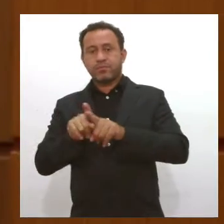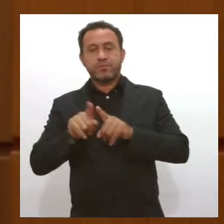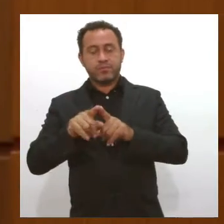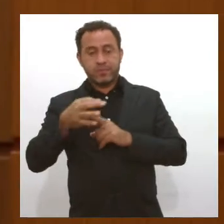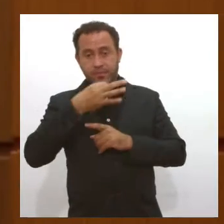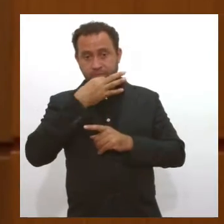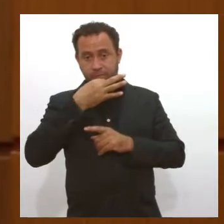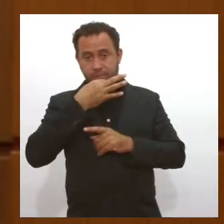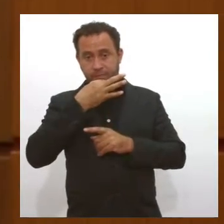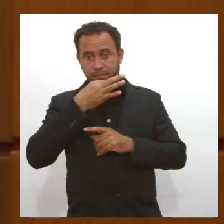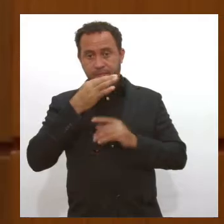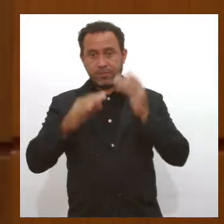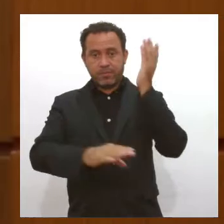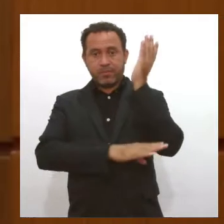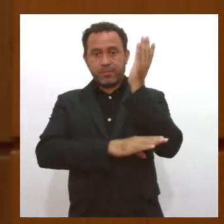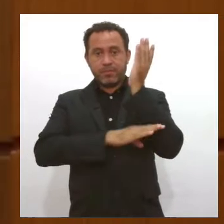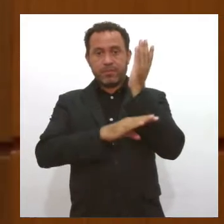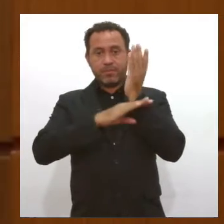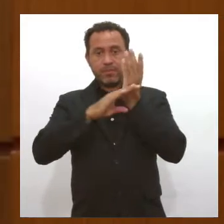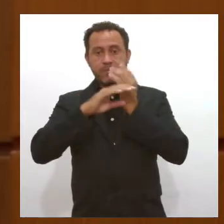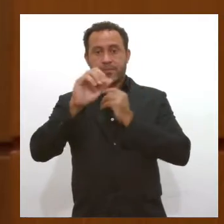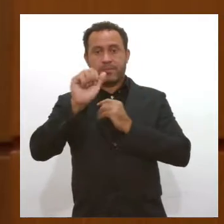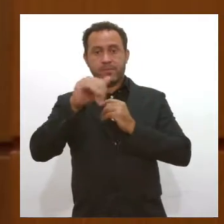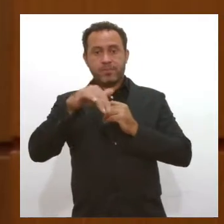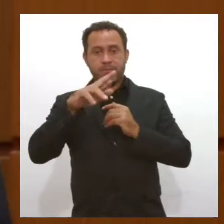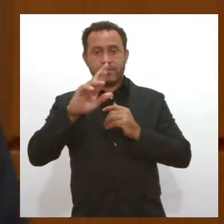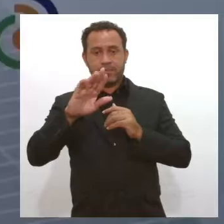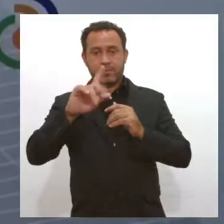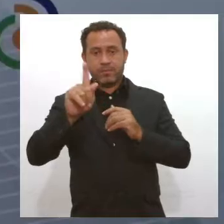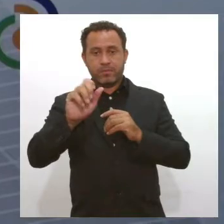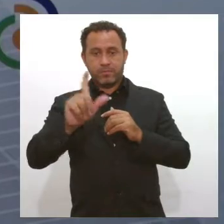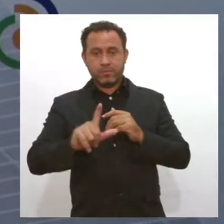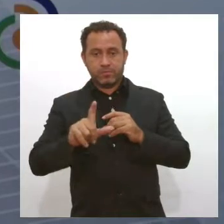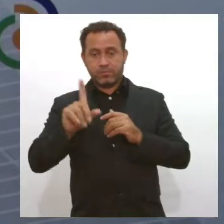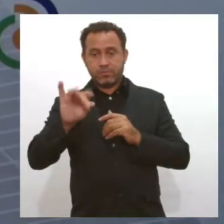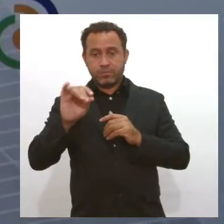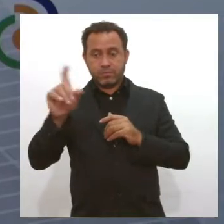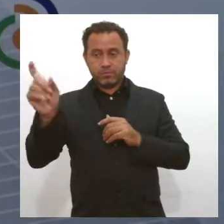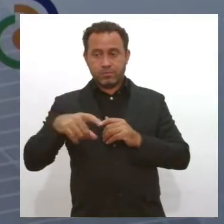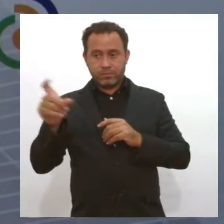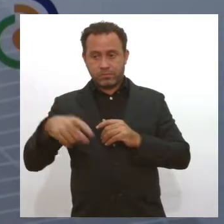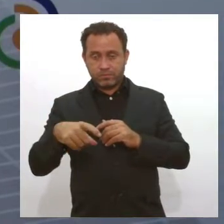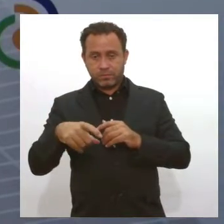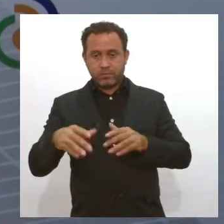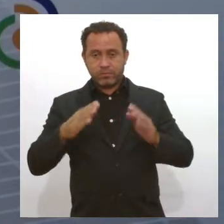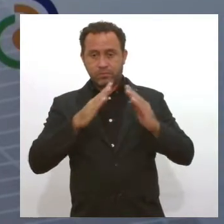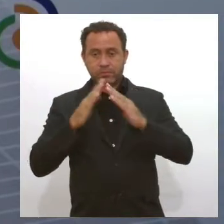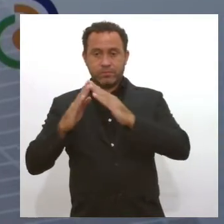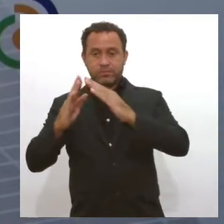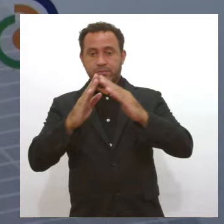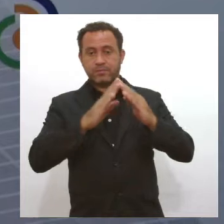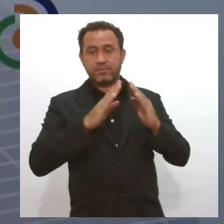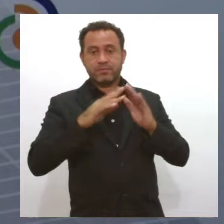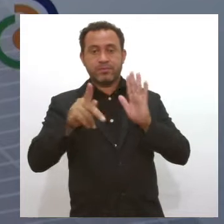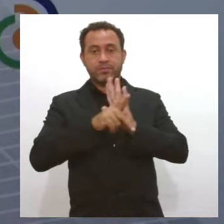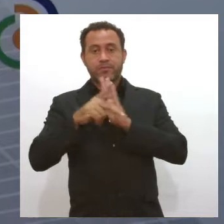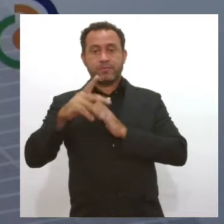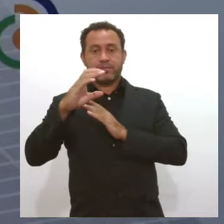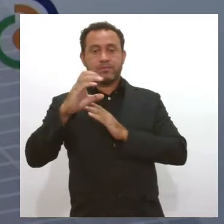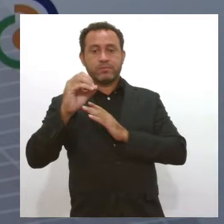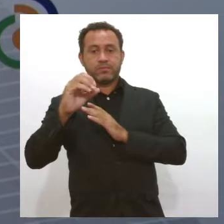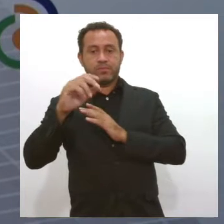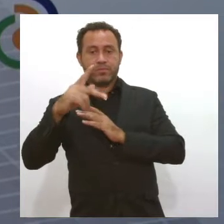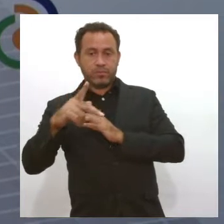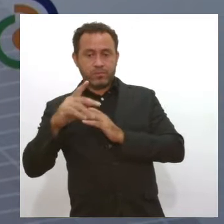sobre a situação do condomínio Mar Azul e sobre o Dia do Trabalhador Rural. O Mar Azul é um conjunto da CEOP. Quando a CEOP